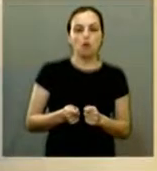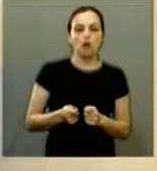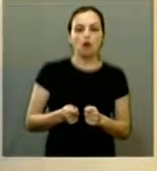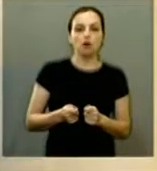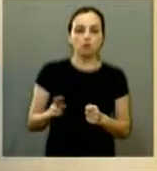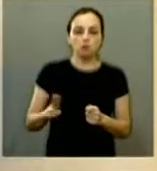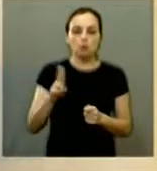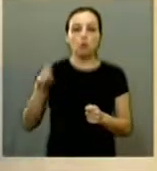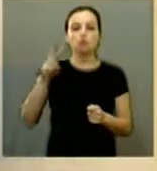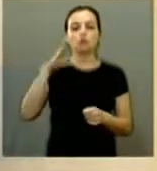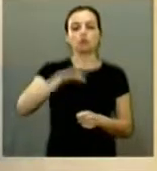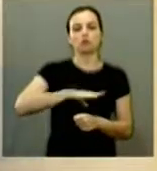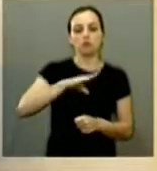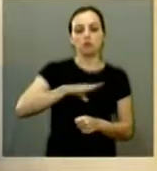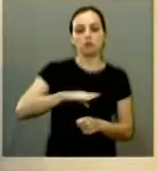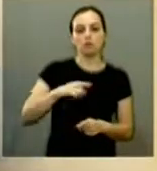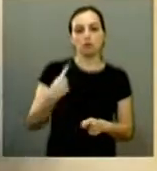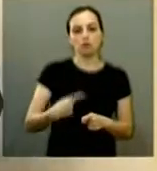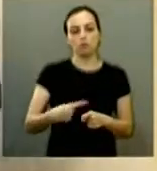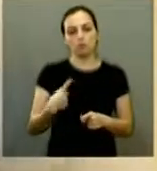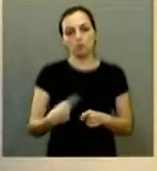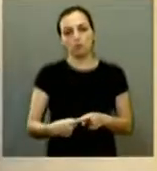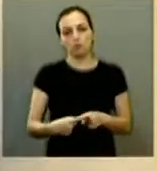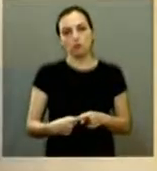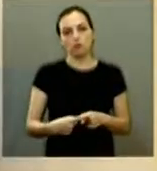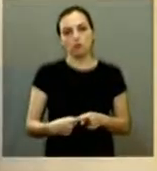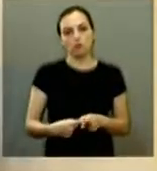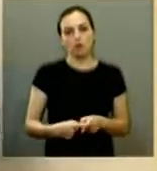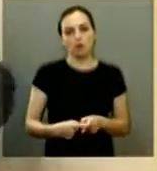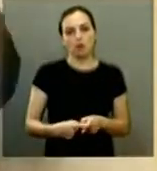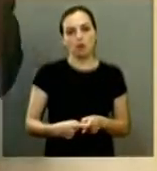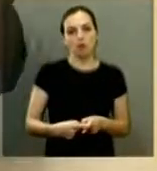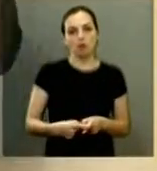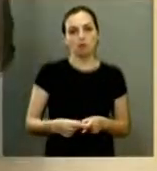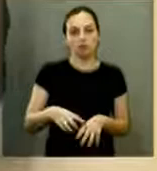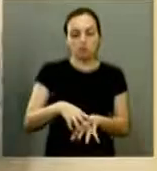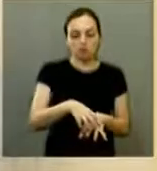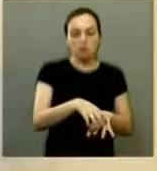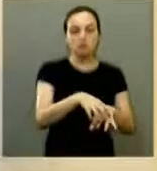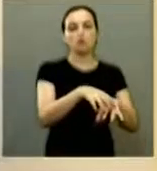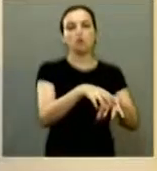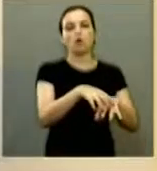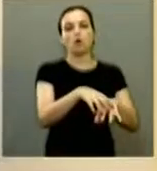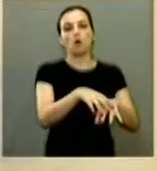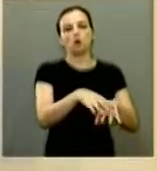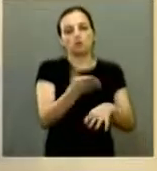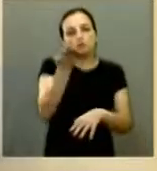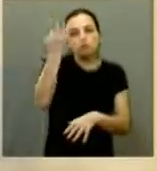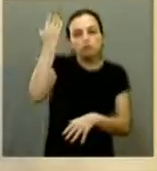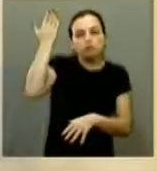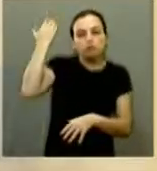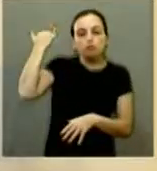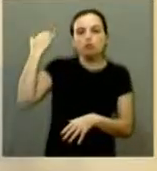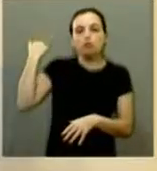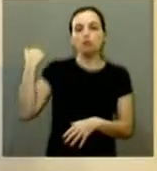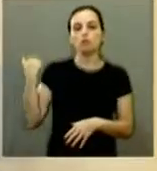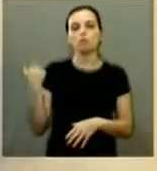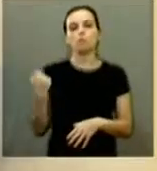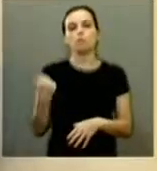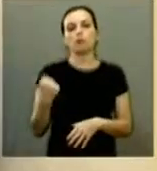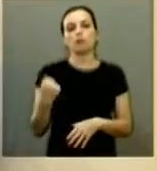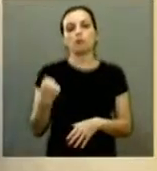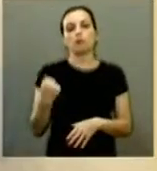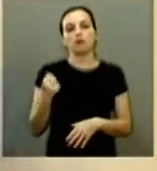nas cidades porque eu acho que é um veículo medieval dos séculos passados e hoje com tanto